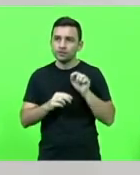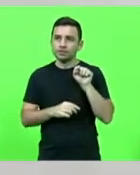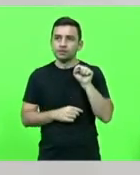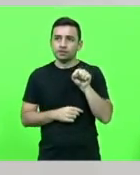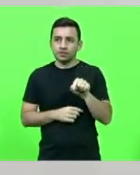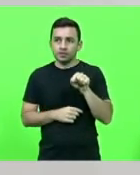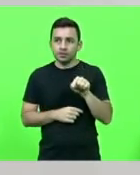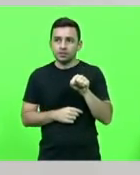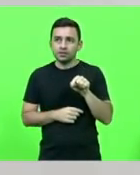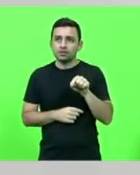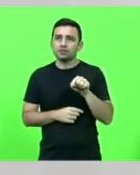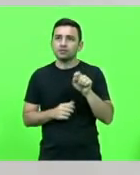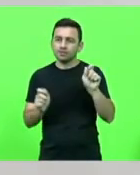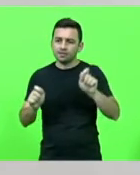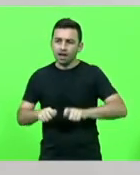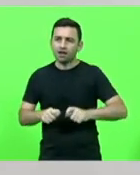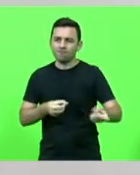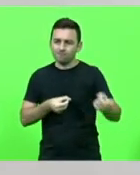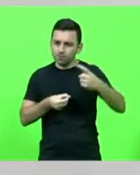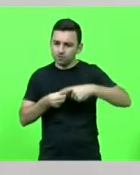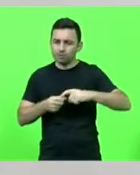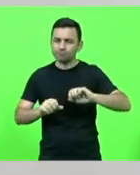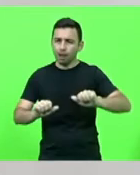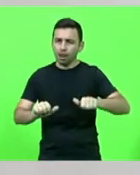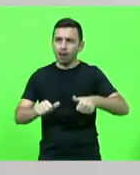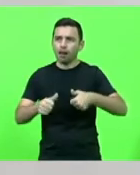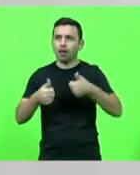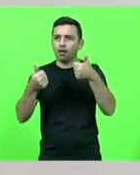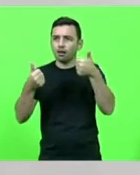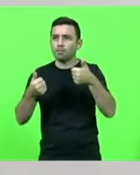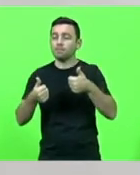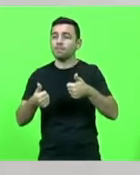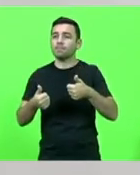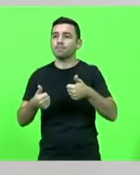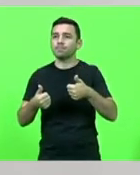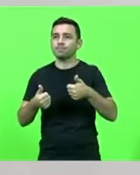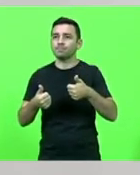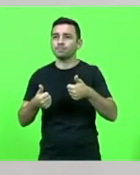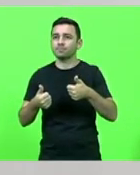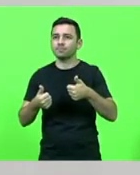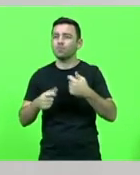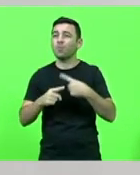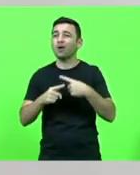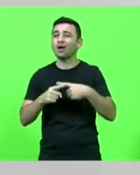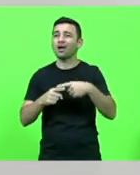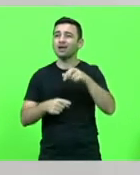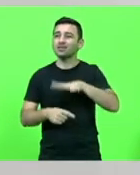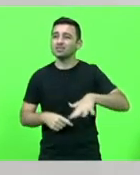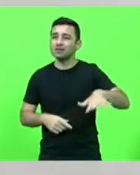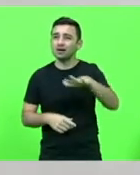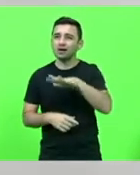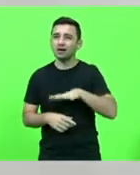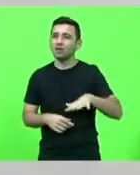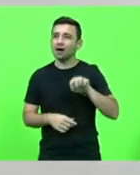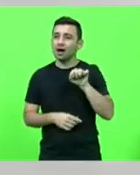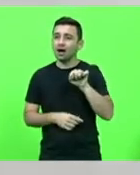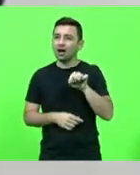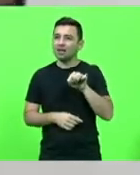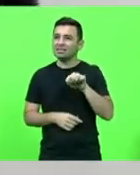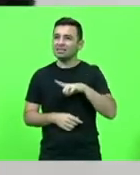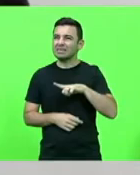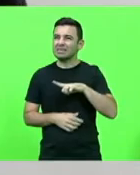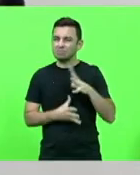revitalize a nossa Rodoviva Silveira é extremamente importante por se tratar de uma região que tem aí muitas empresas